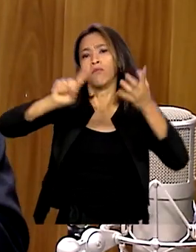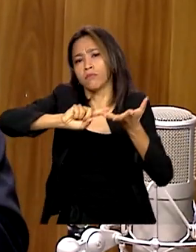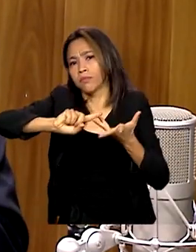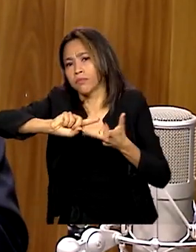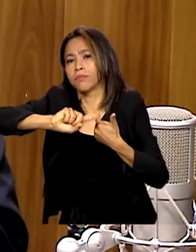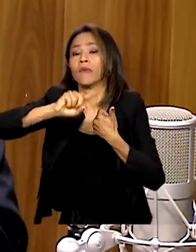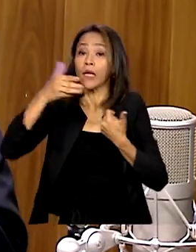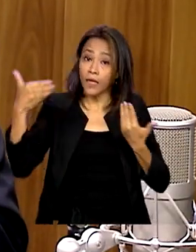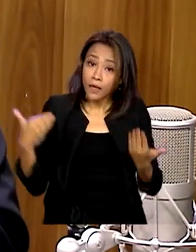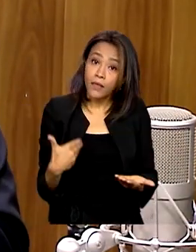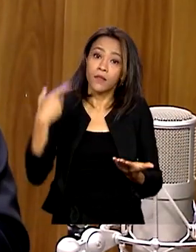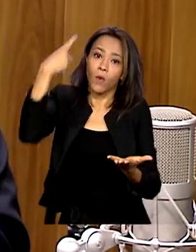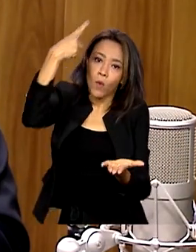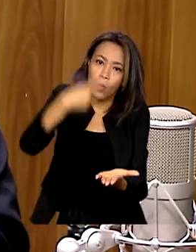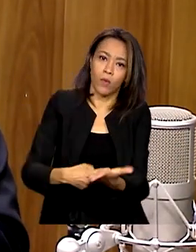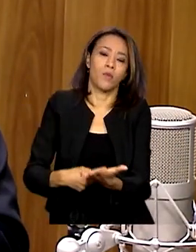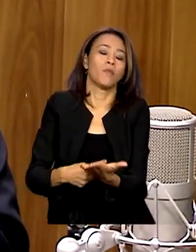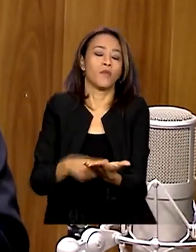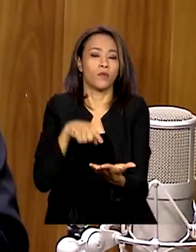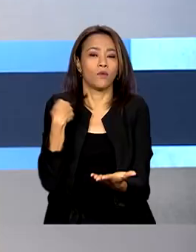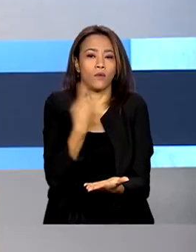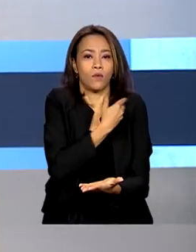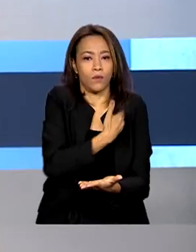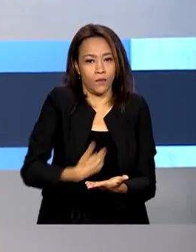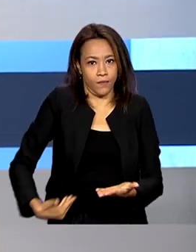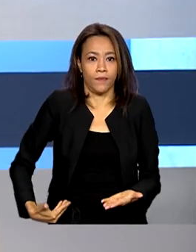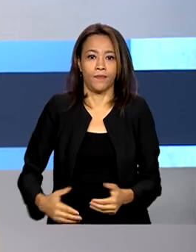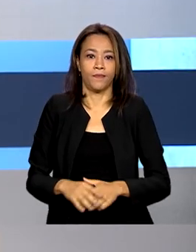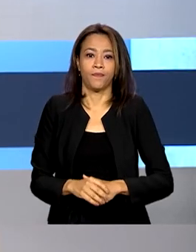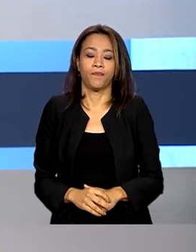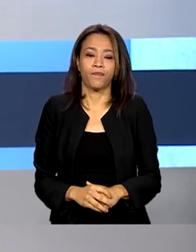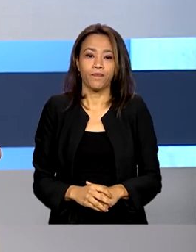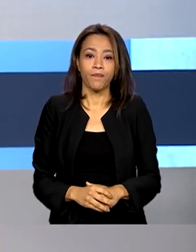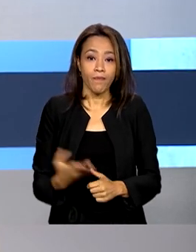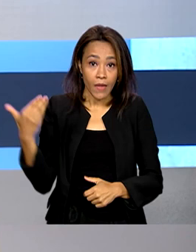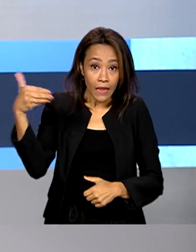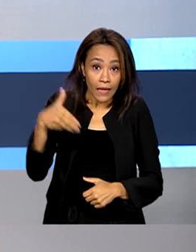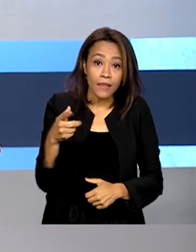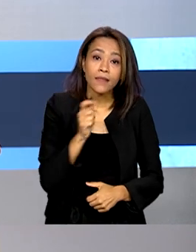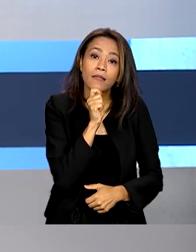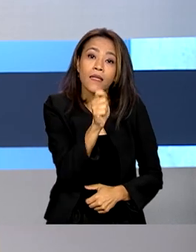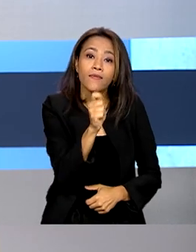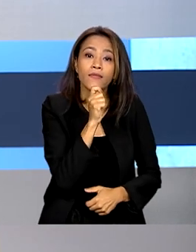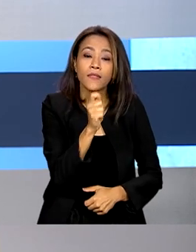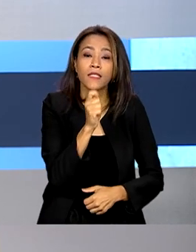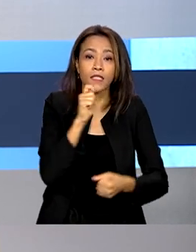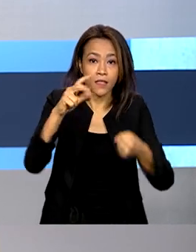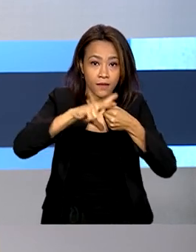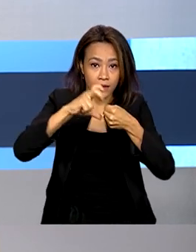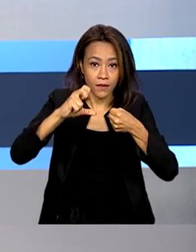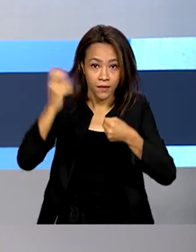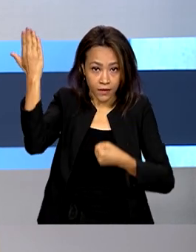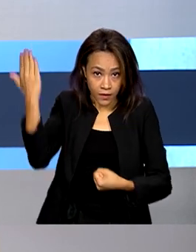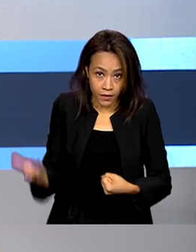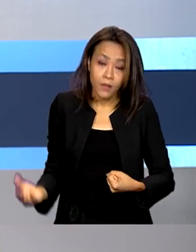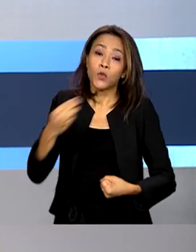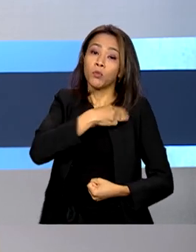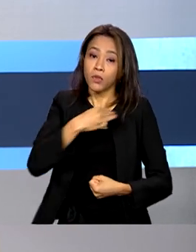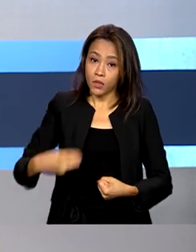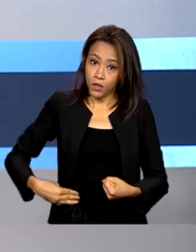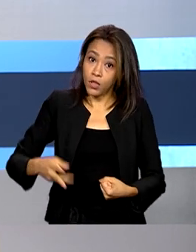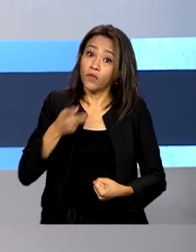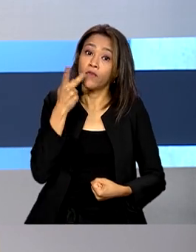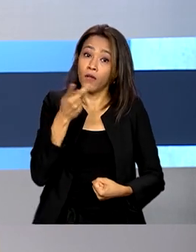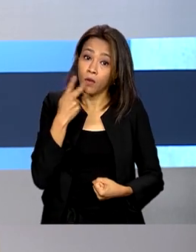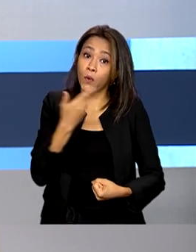esse é um compromisso inegociável do nosso governo. Ainda nessa entrevista à Voz do Brasil, o ministro garantiu que o